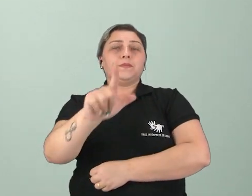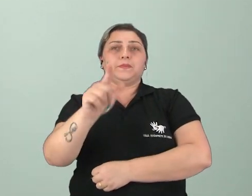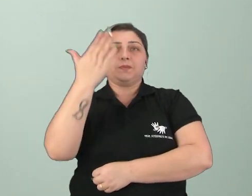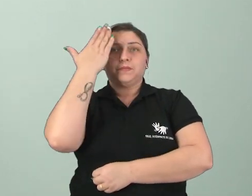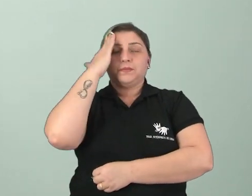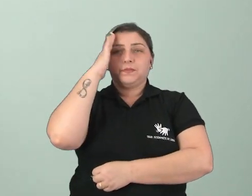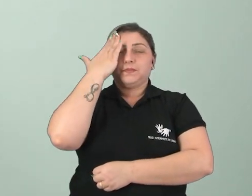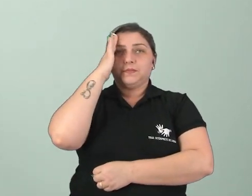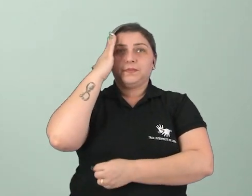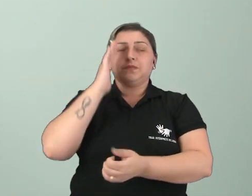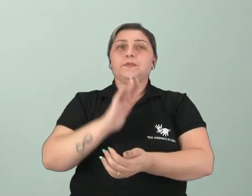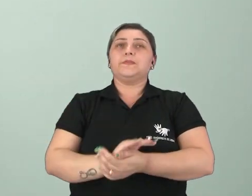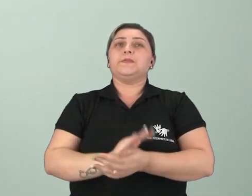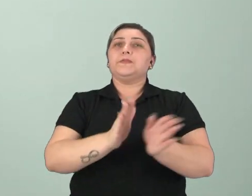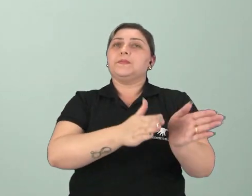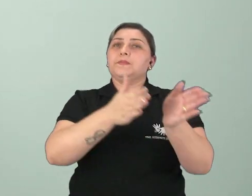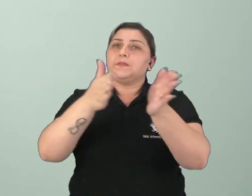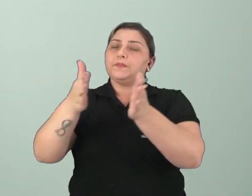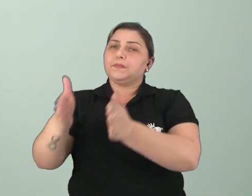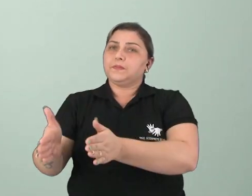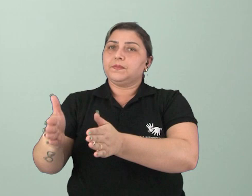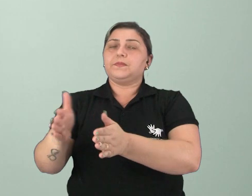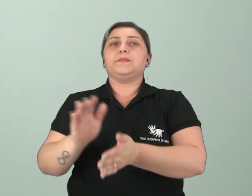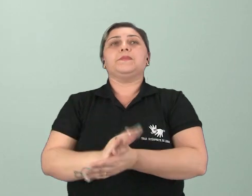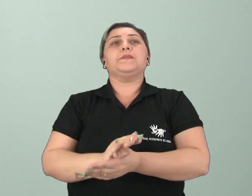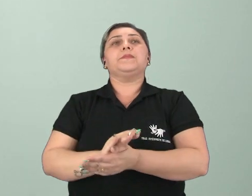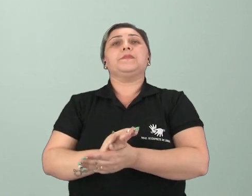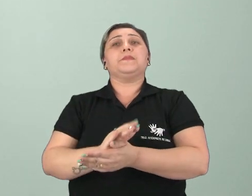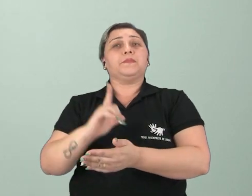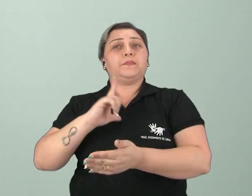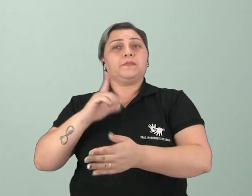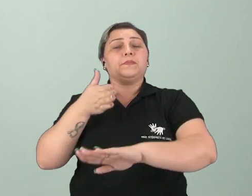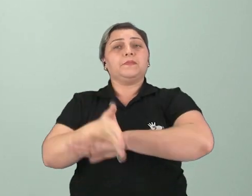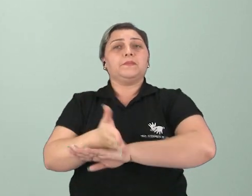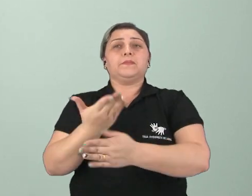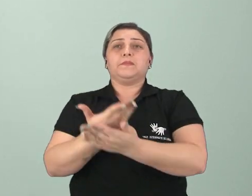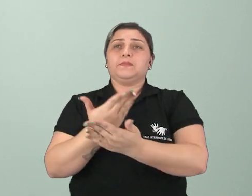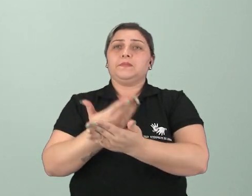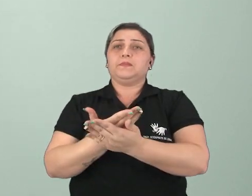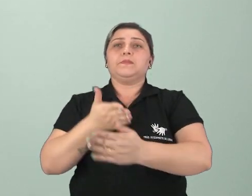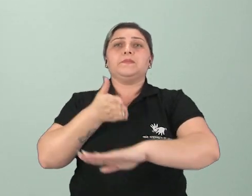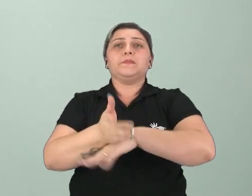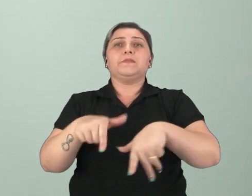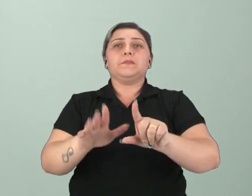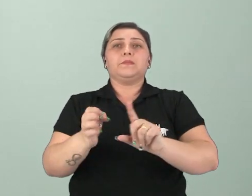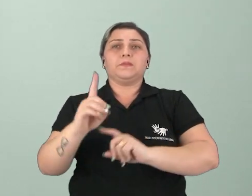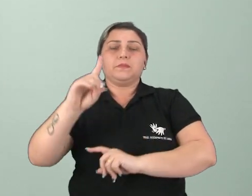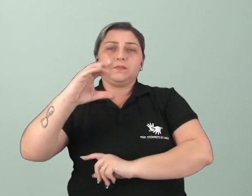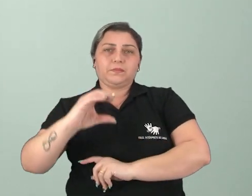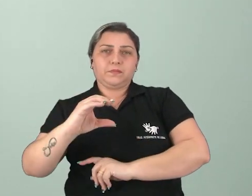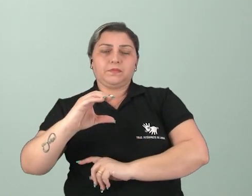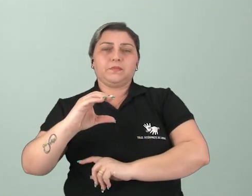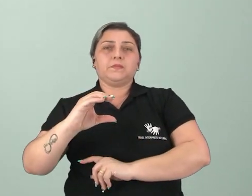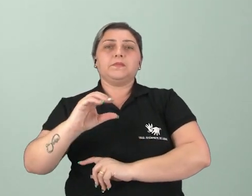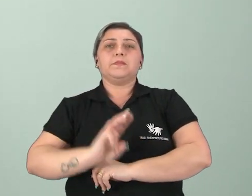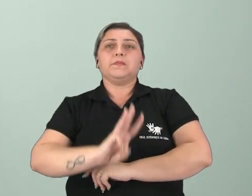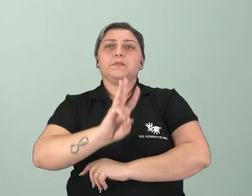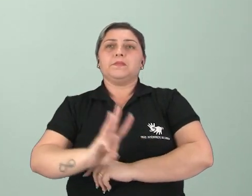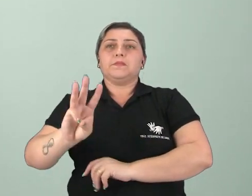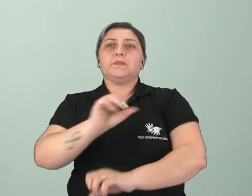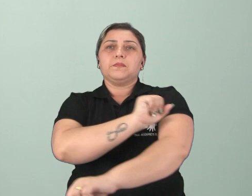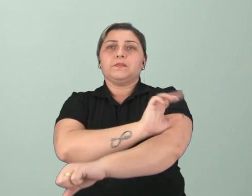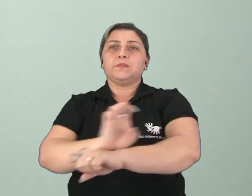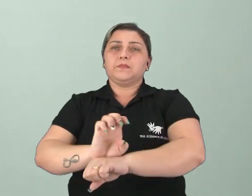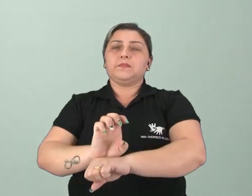compreender essa periodização para ter acesso a essa aula na íntegra. Acessem a plataforma Eduq no site da